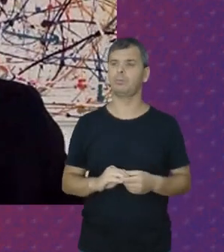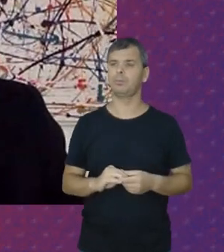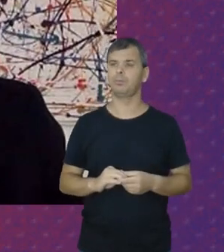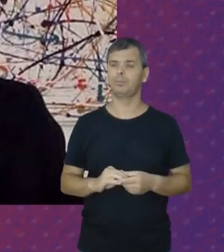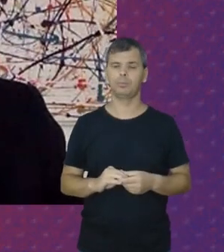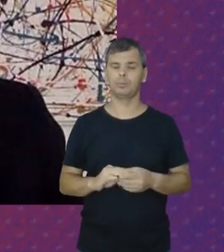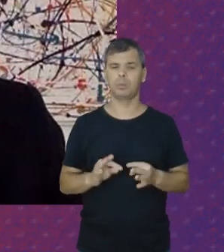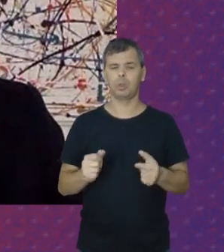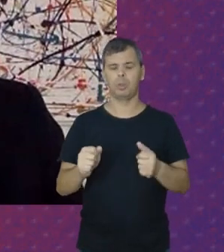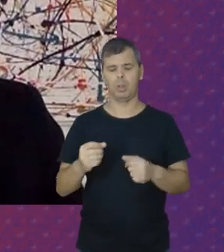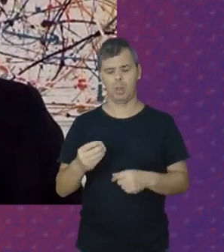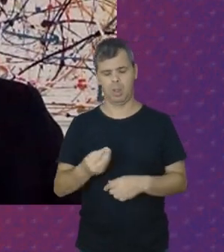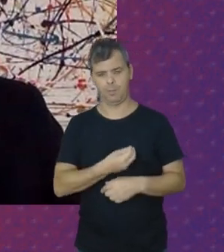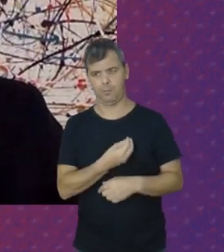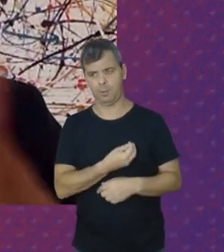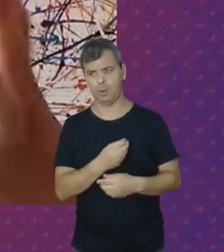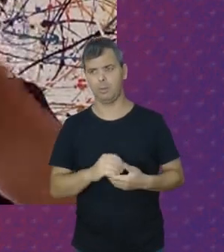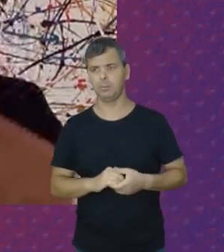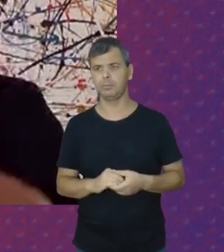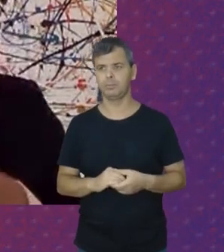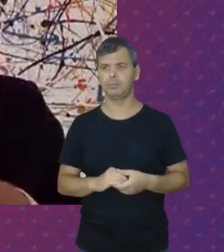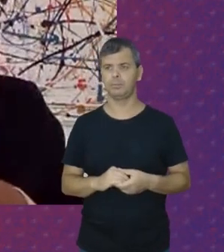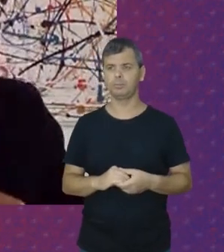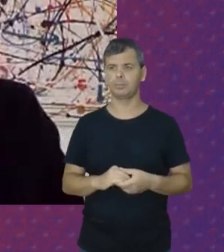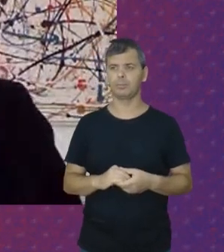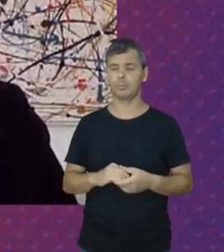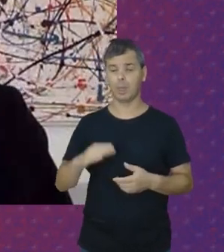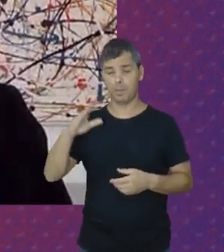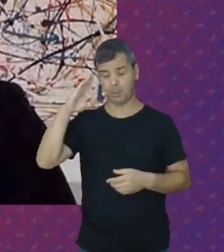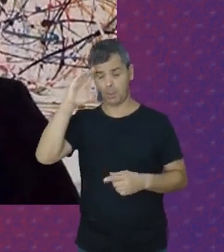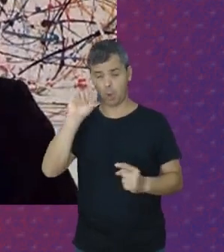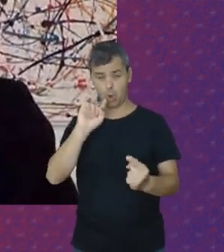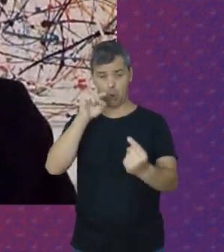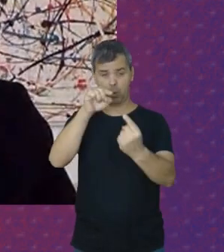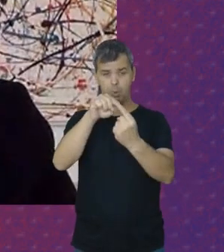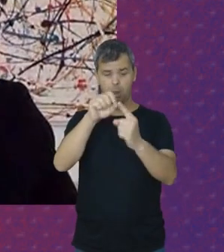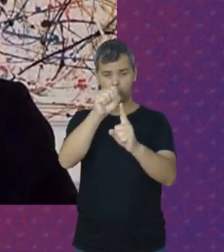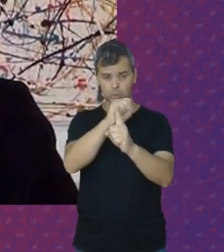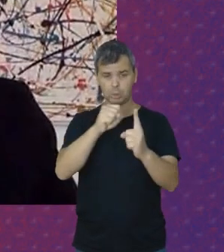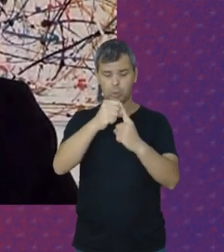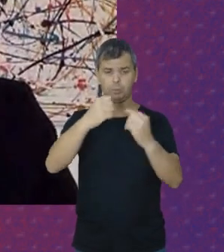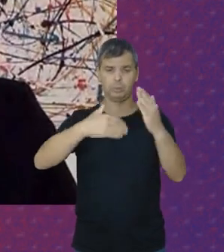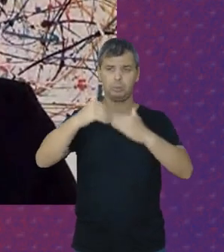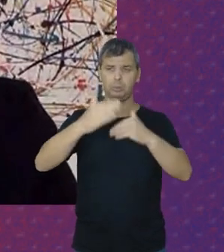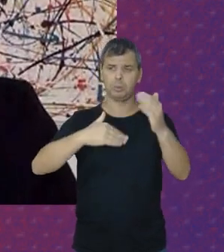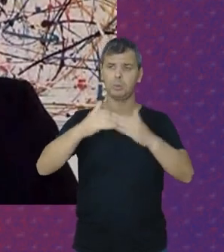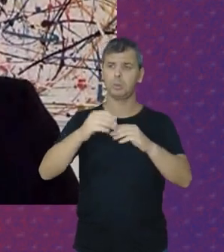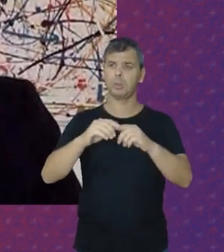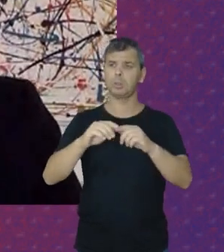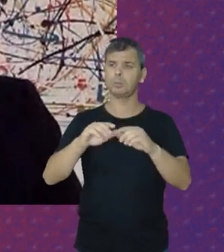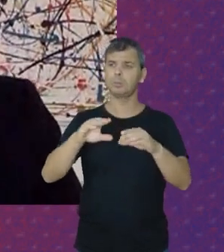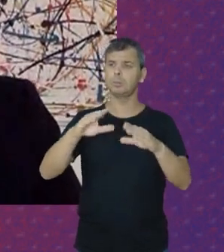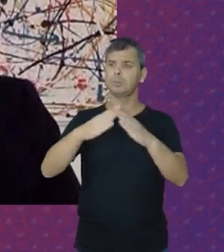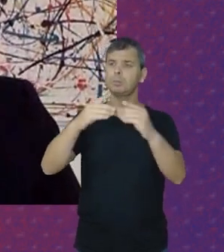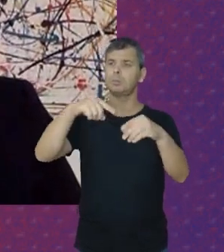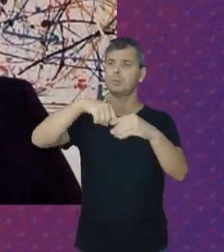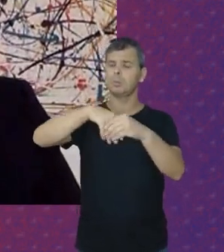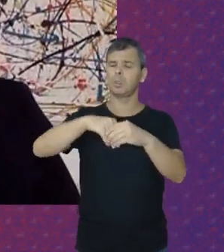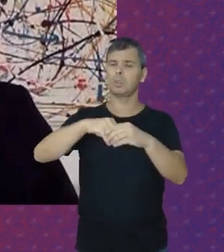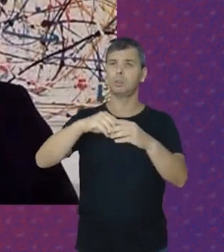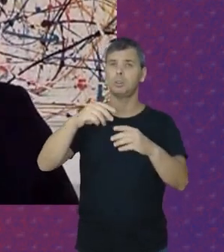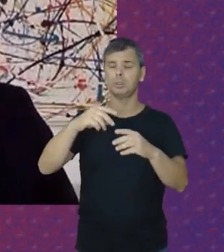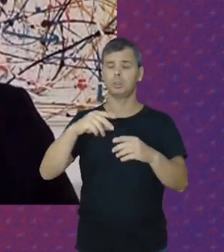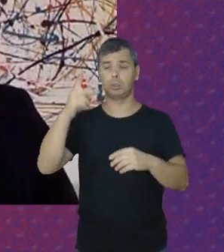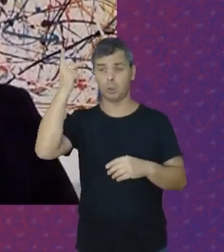Toda a sua vida O principal Objetivo Da associação Profissional Dos empregados Domésticos De Santos